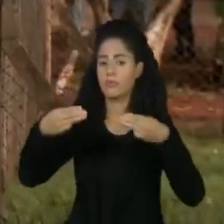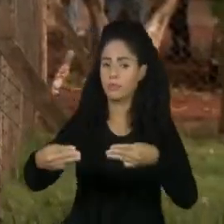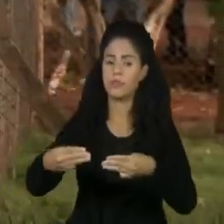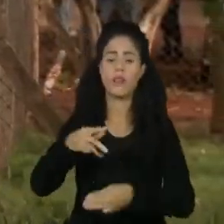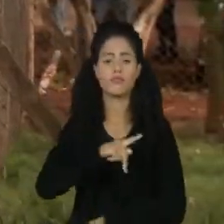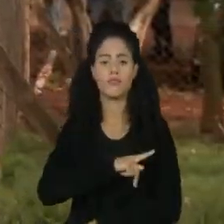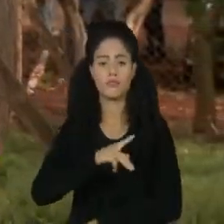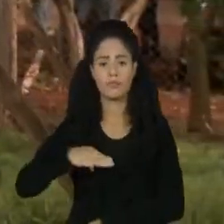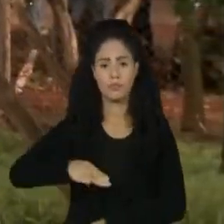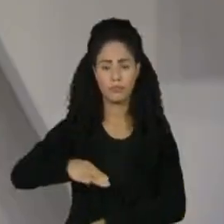investigar o caso.